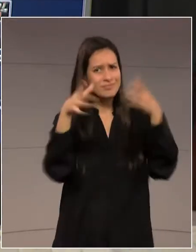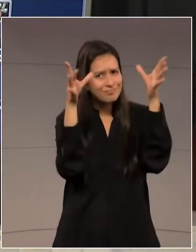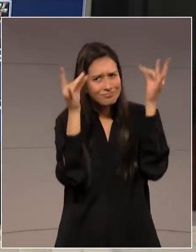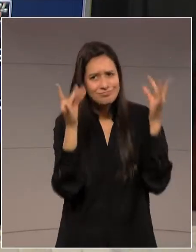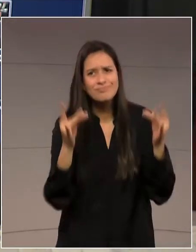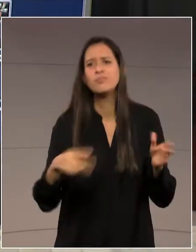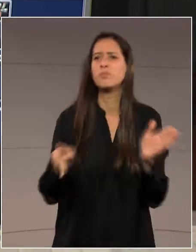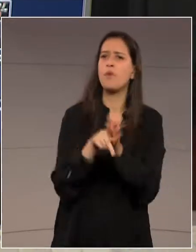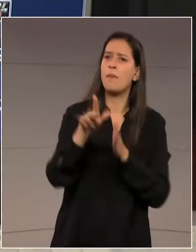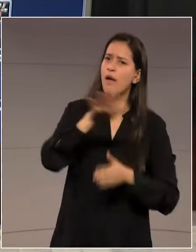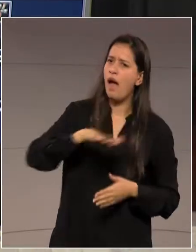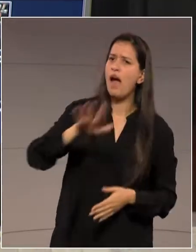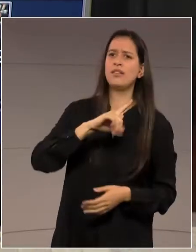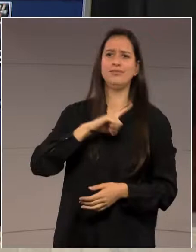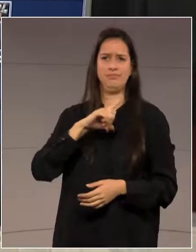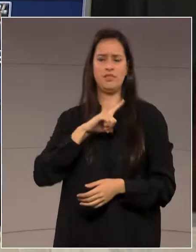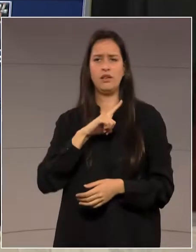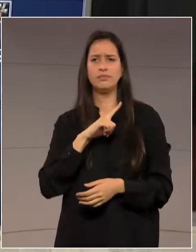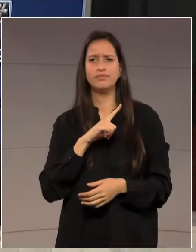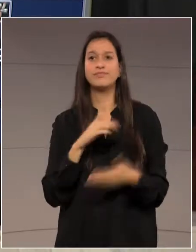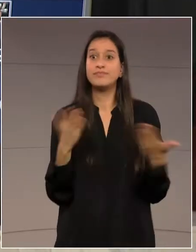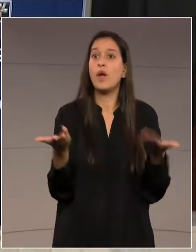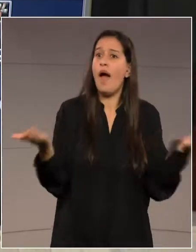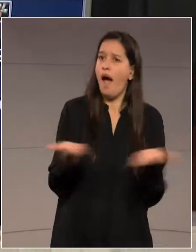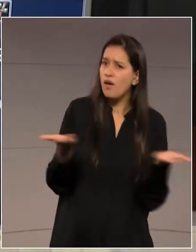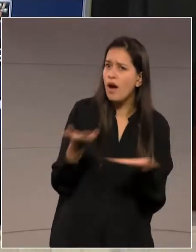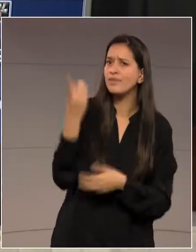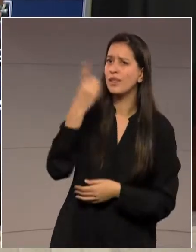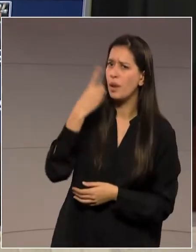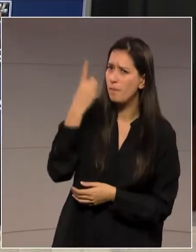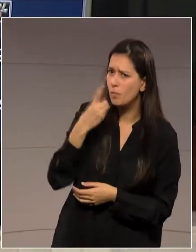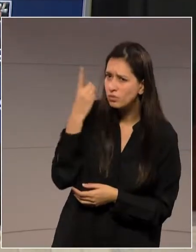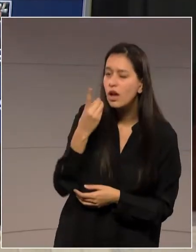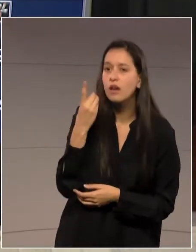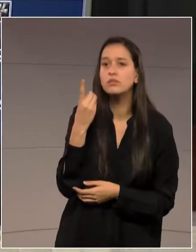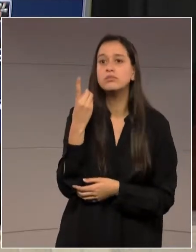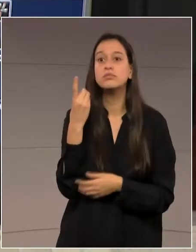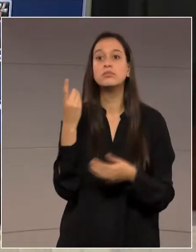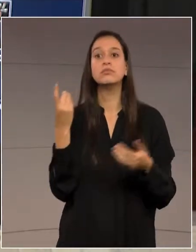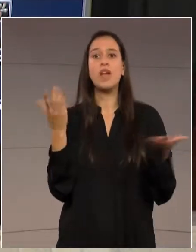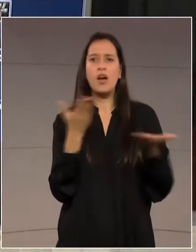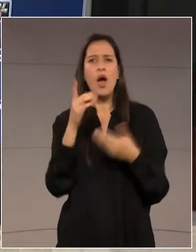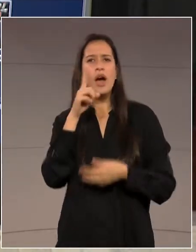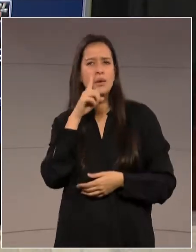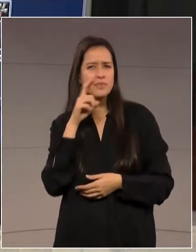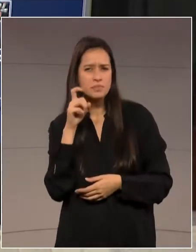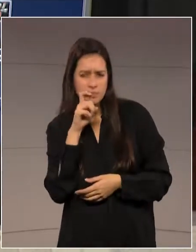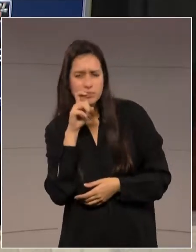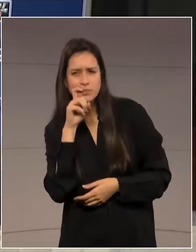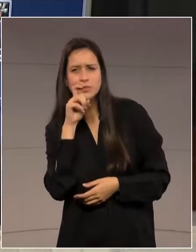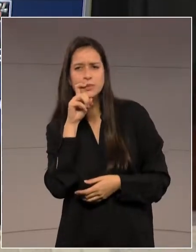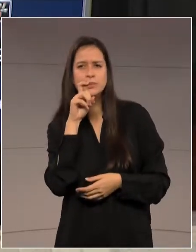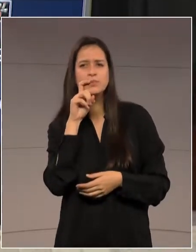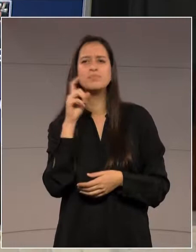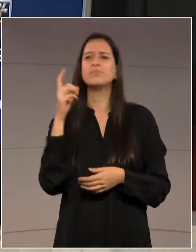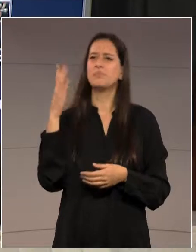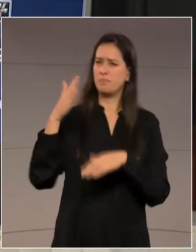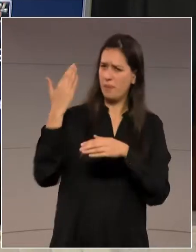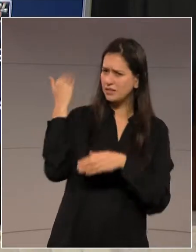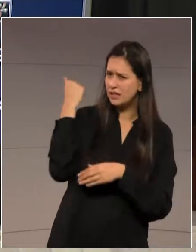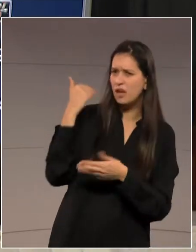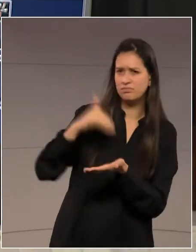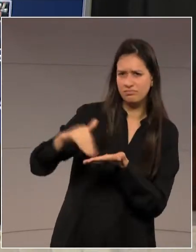E aqui está o deputado Michele Caputo, que era secretário de saúde na época e